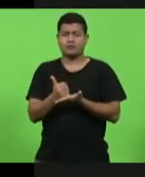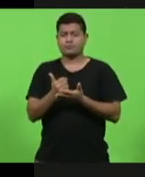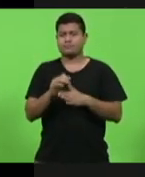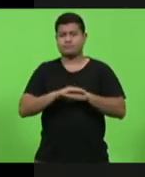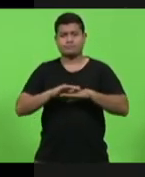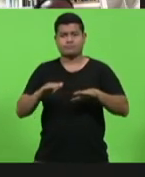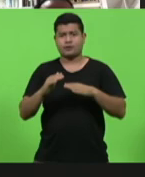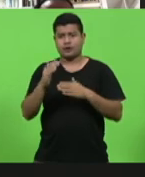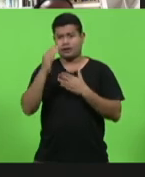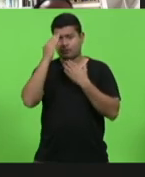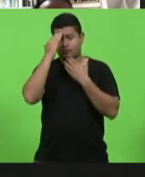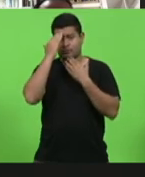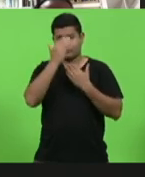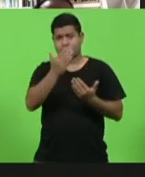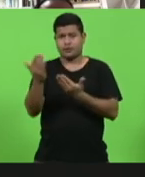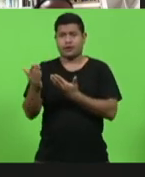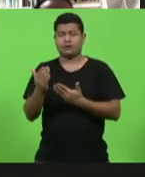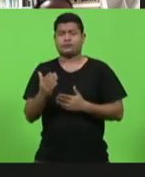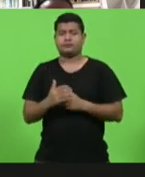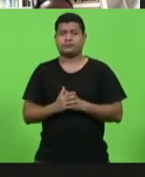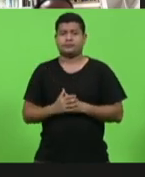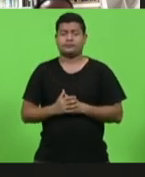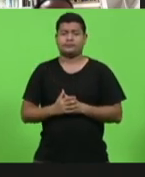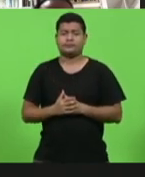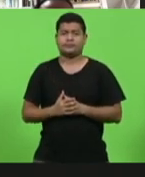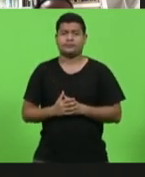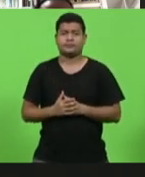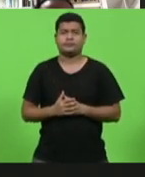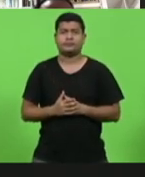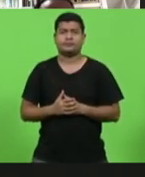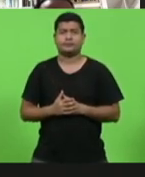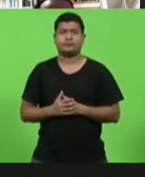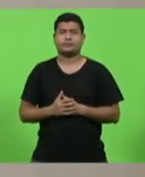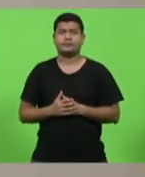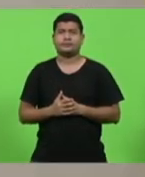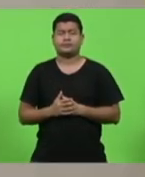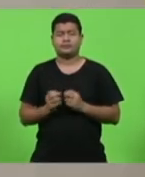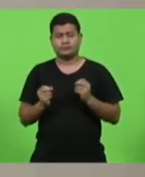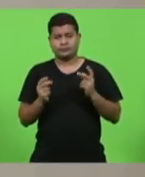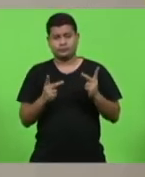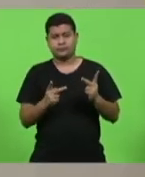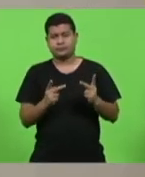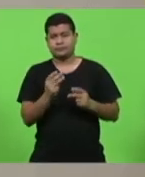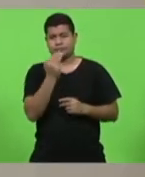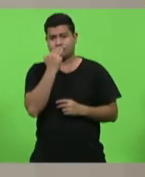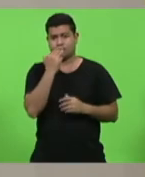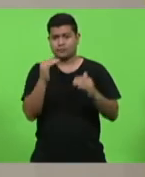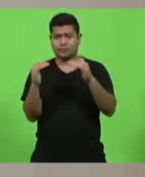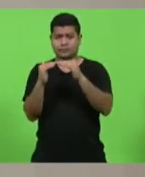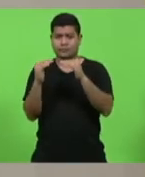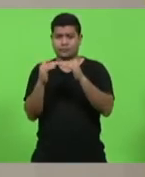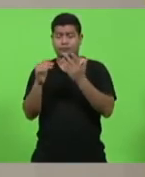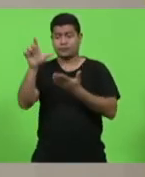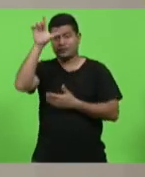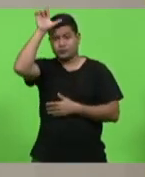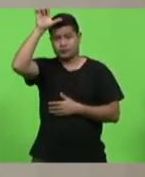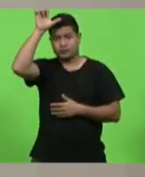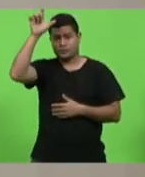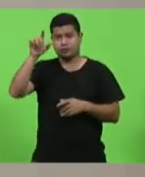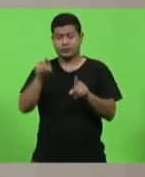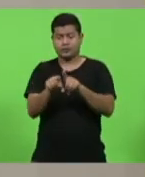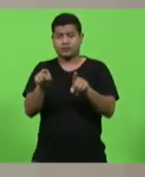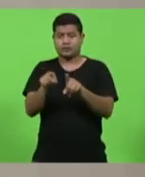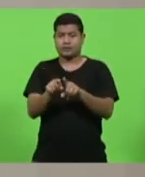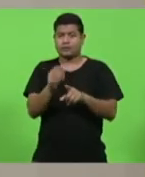um bom fim de semana a todos, forte abraço. Ok, deputado Sopelso, com a concordância, deputado Sargento Lima, deputado Macias